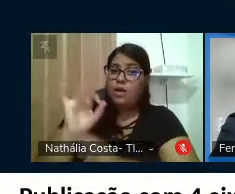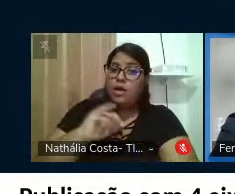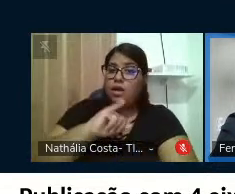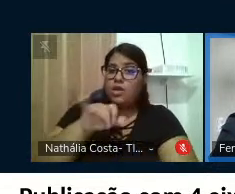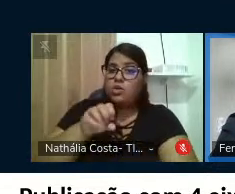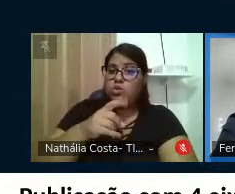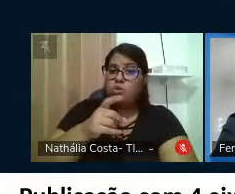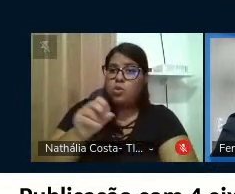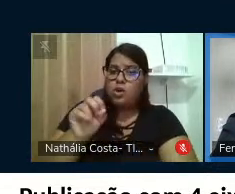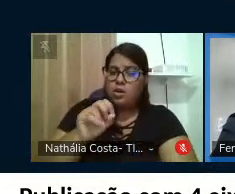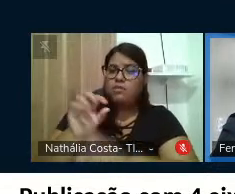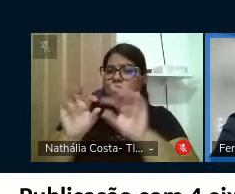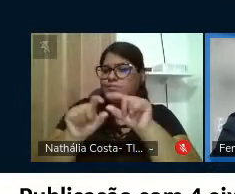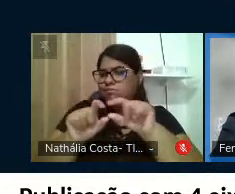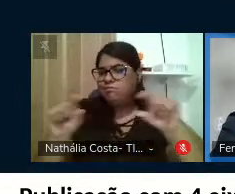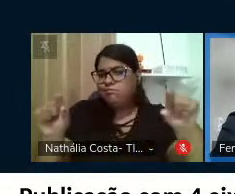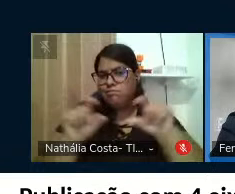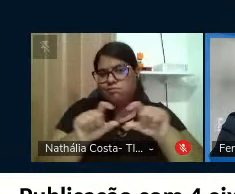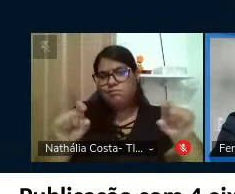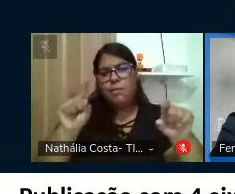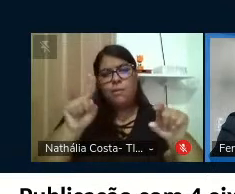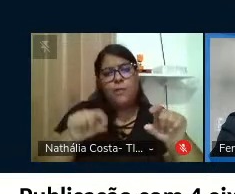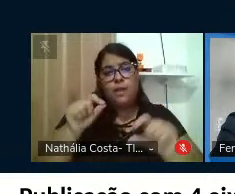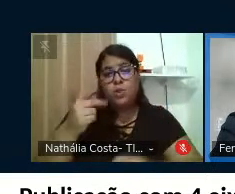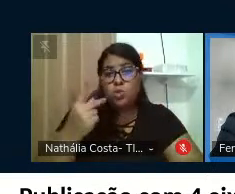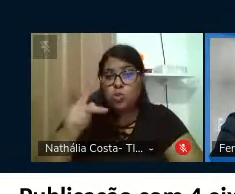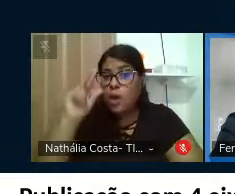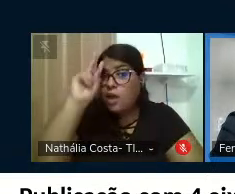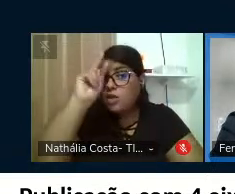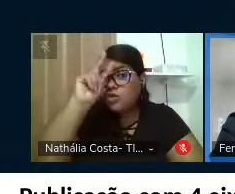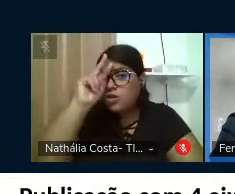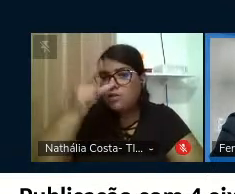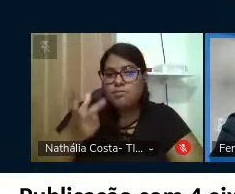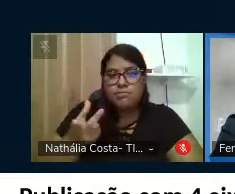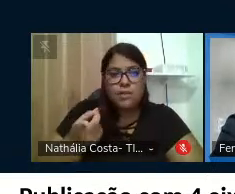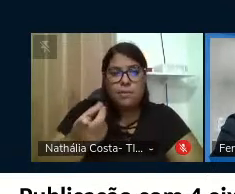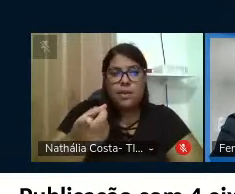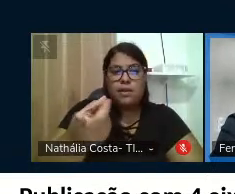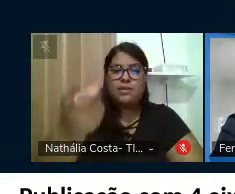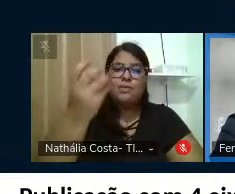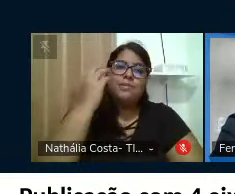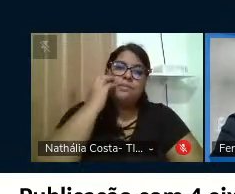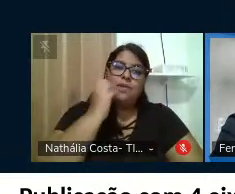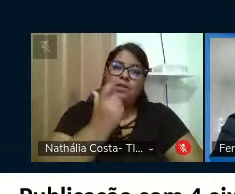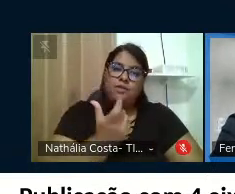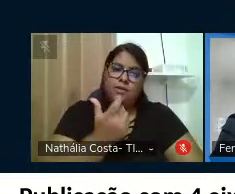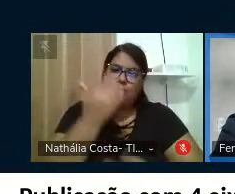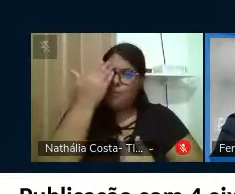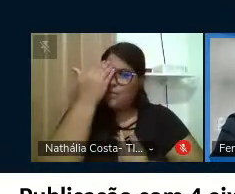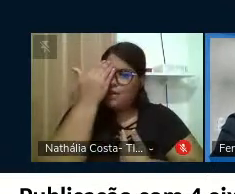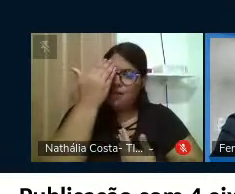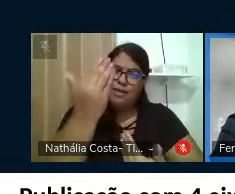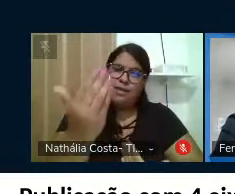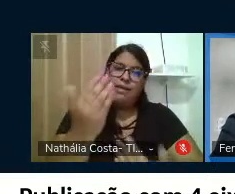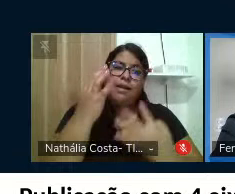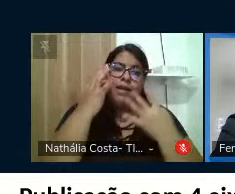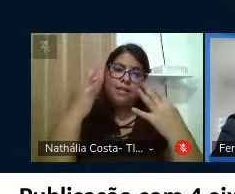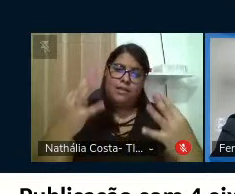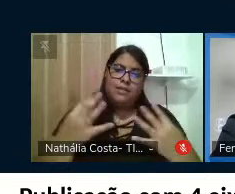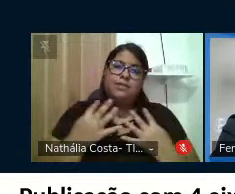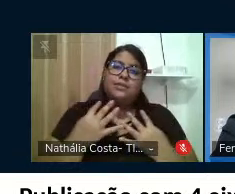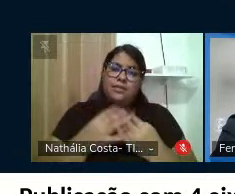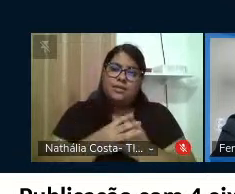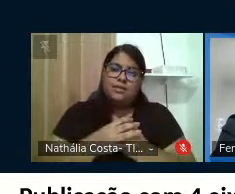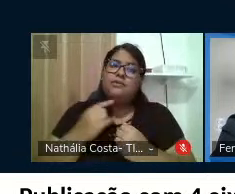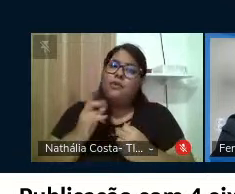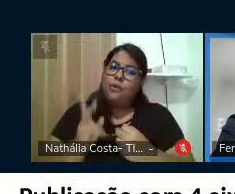dessa dedicatória, que é que a tua história se perpetue, Paulo Freire. Então, muito obrigado pela atenção, e eu vou